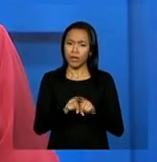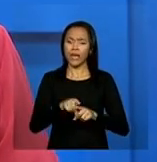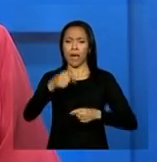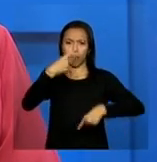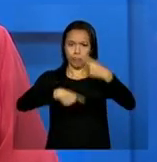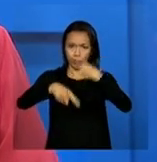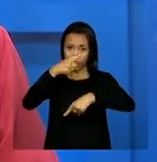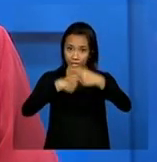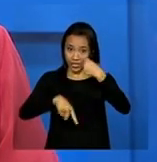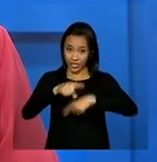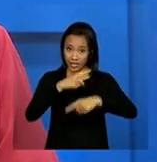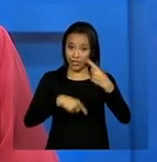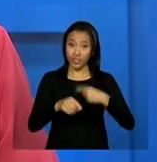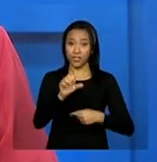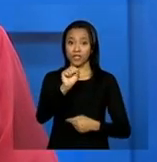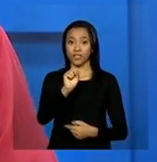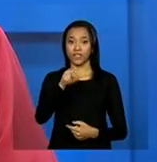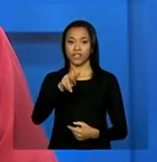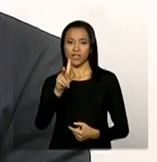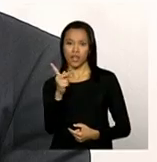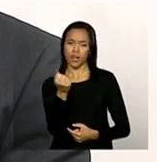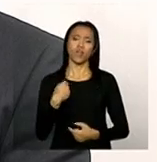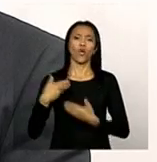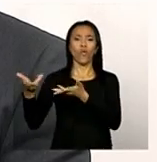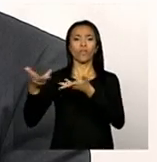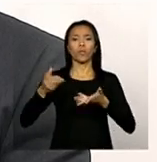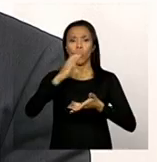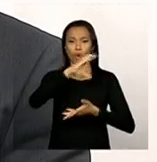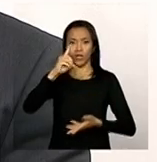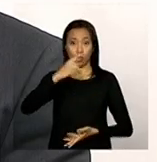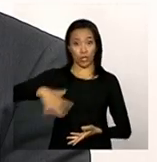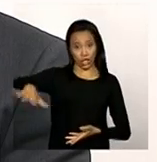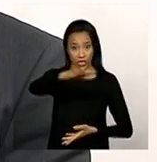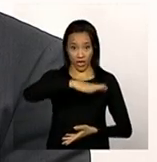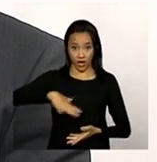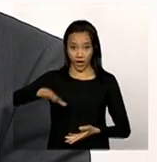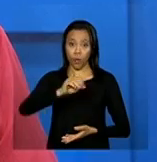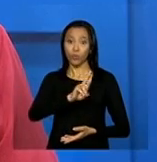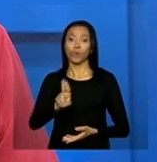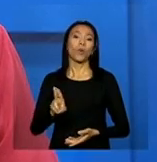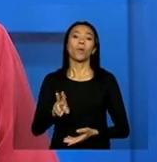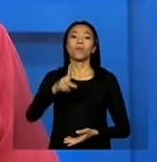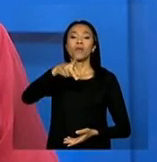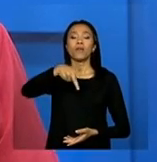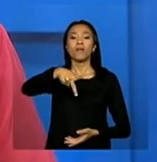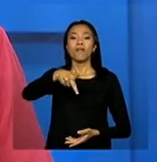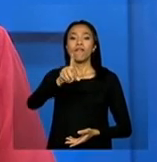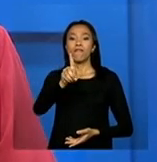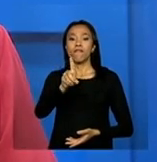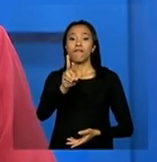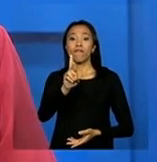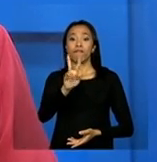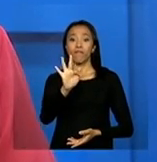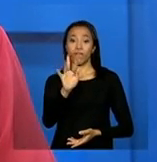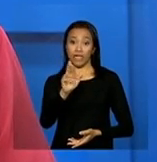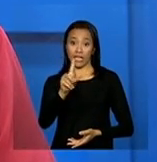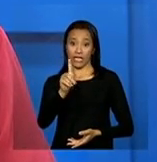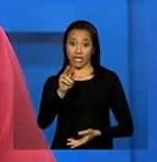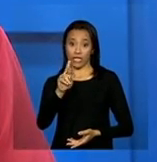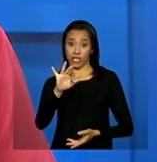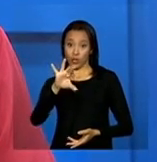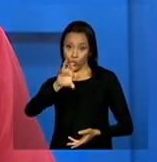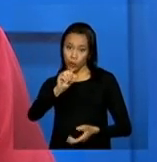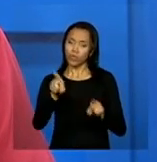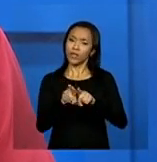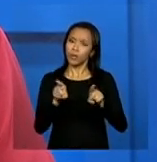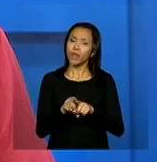Para isso, é nosso convidado, o coordenador geral da Rede Suas, Frederico Palma. E continua conosco a coordenadora substituta de